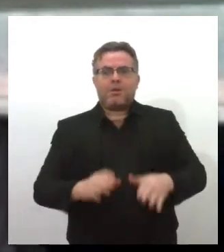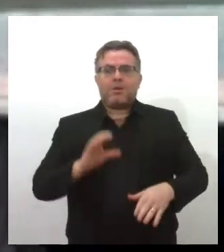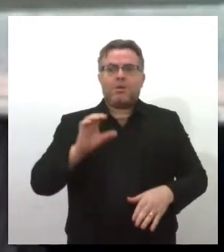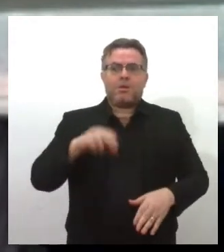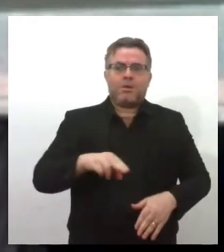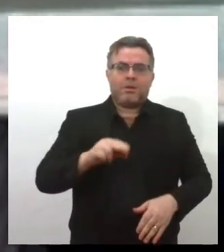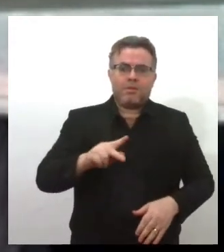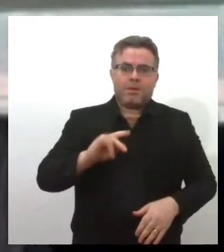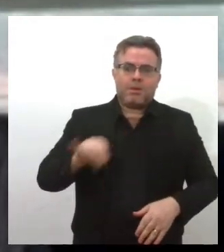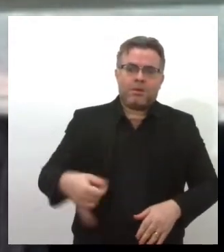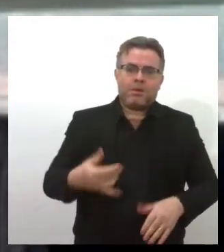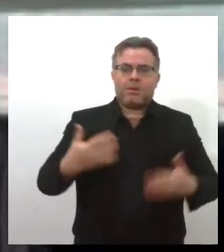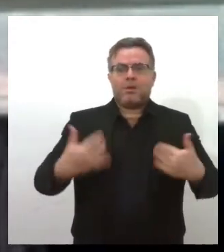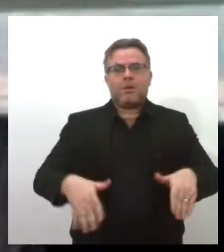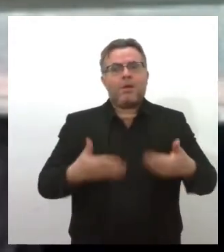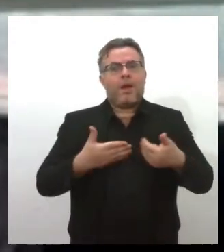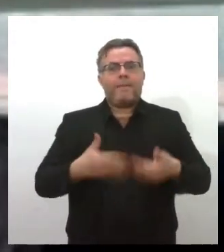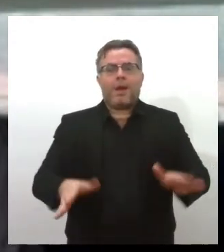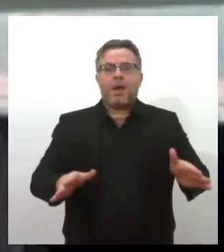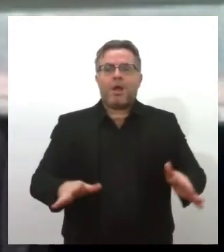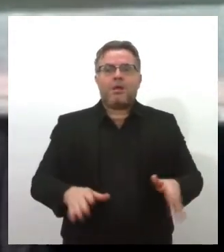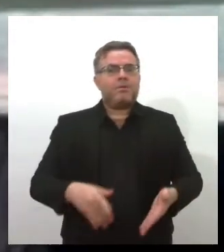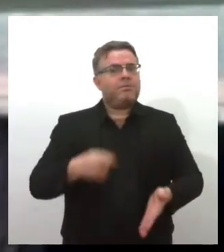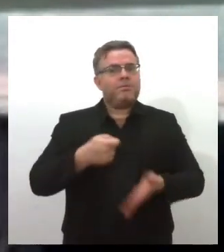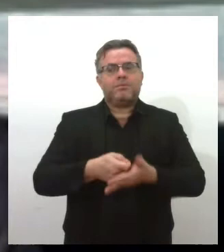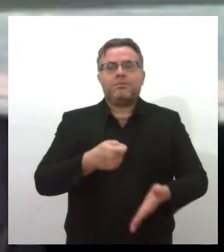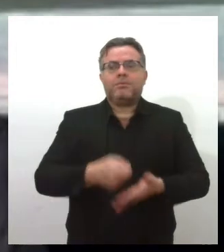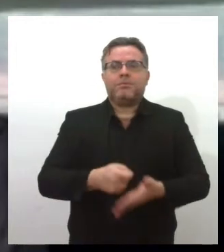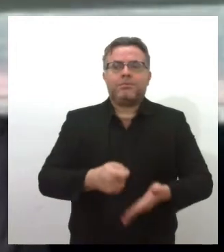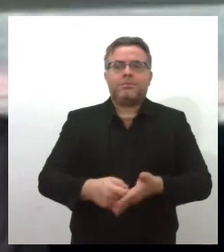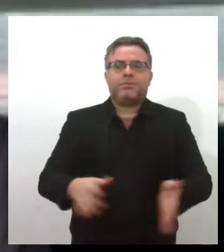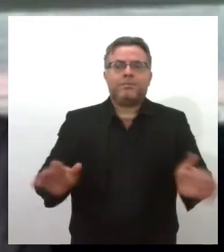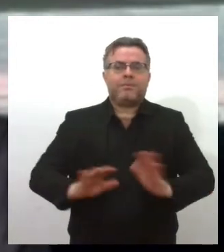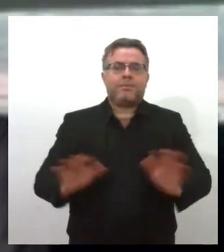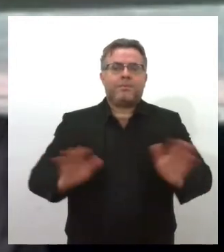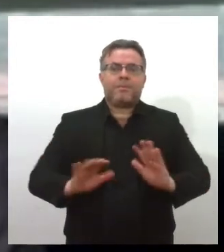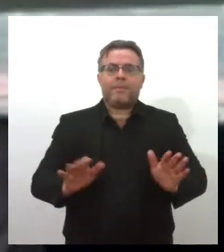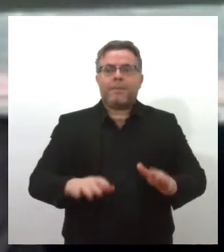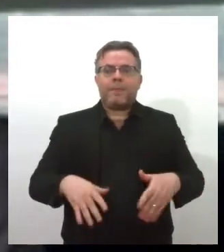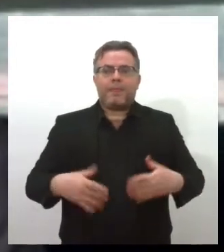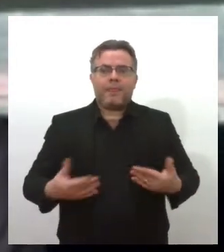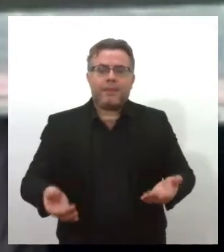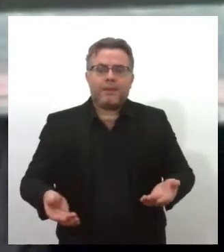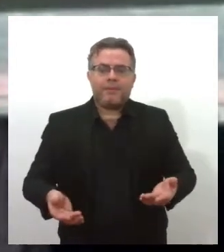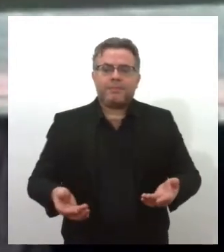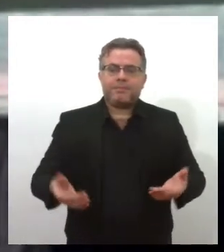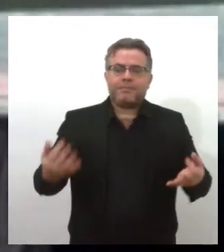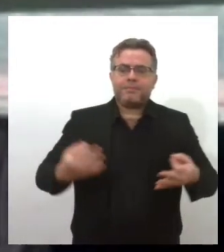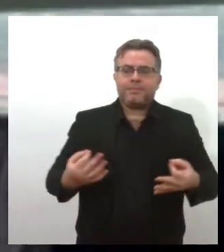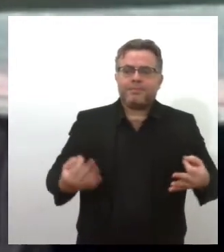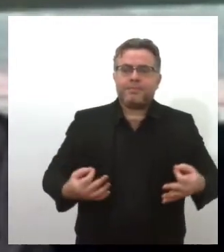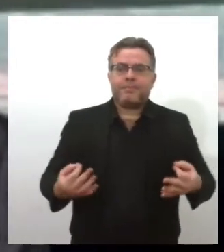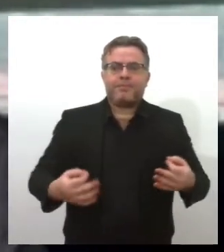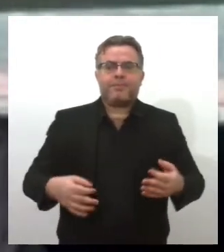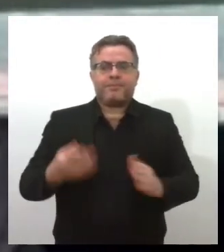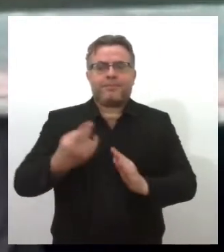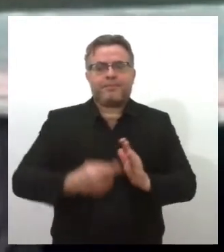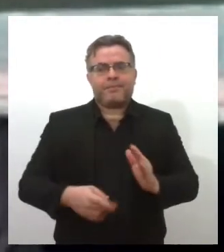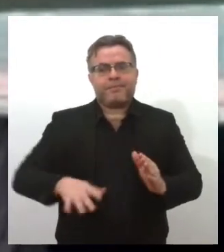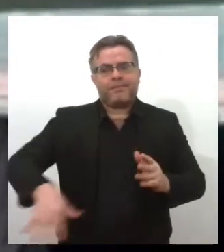Então é um Edital bem aberto, não existe restrição de áreas, Larissa. Nós temos excelentes projetos no Centelha 1, em áreas,